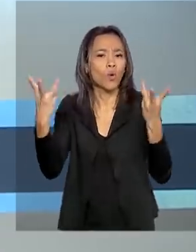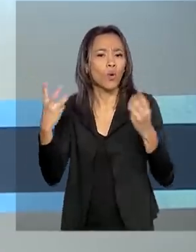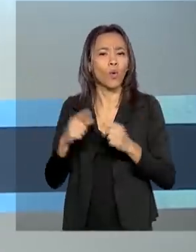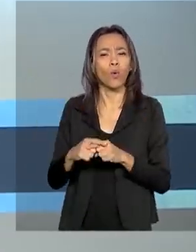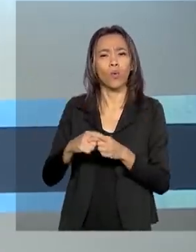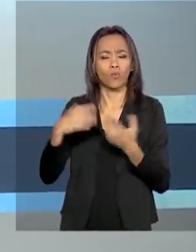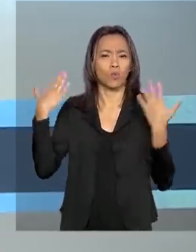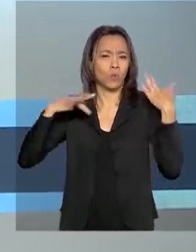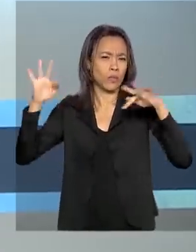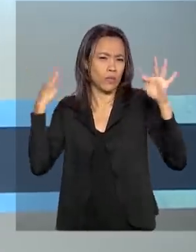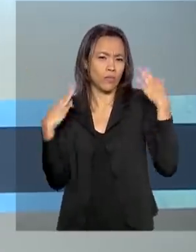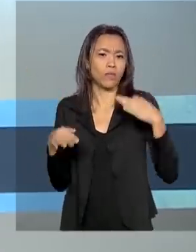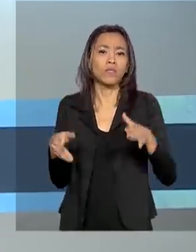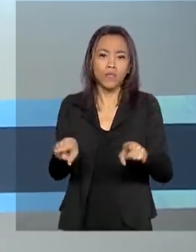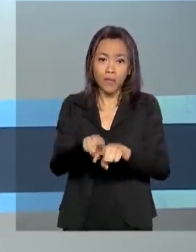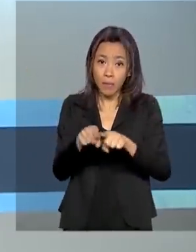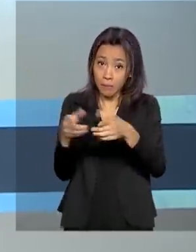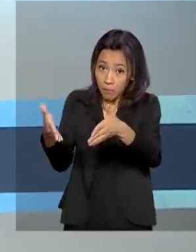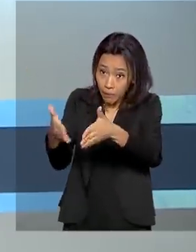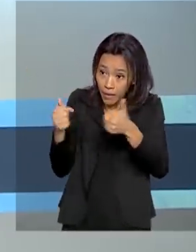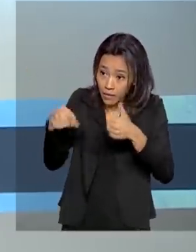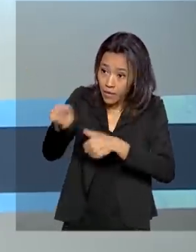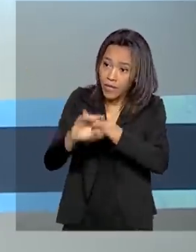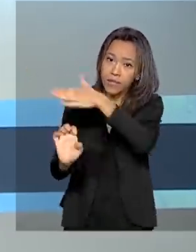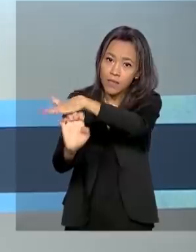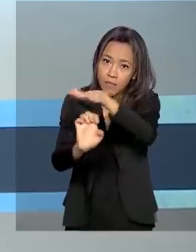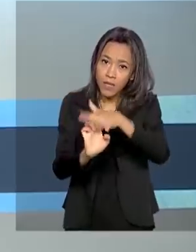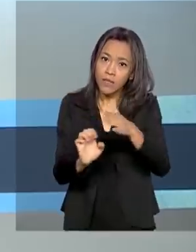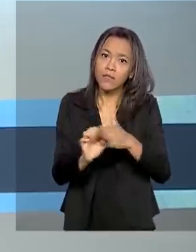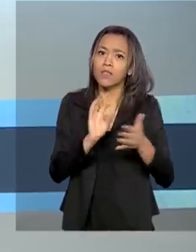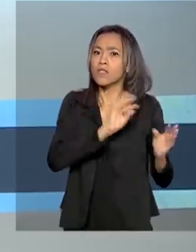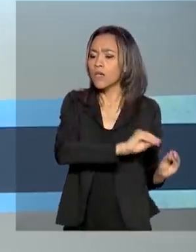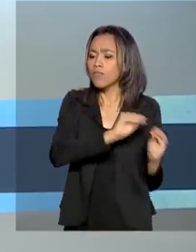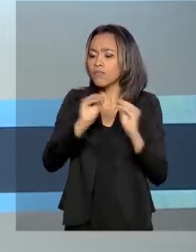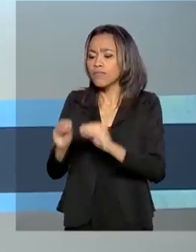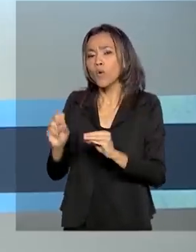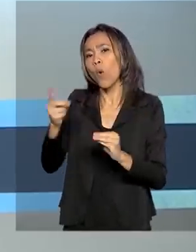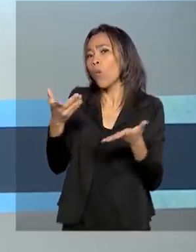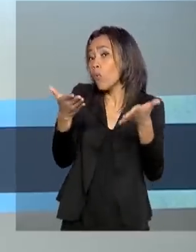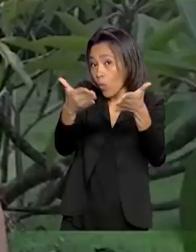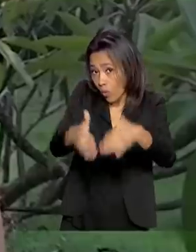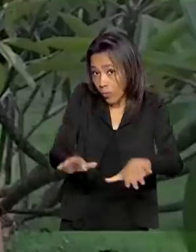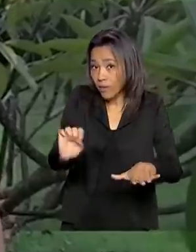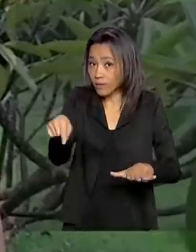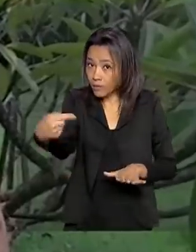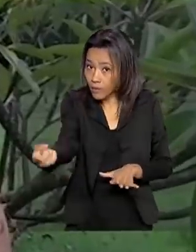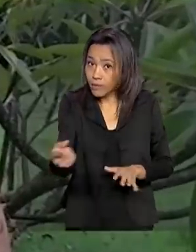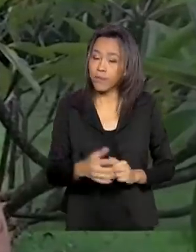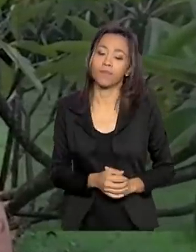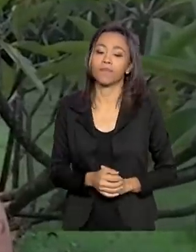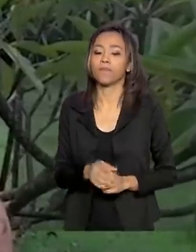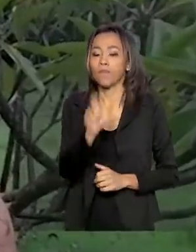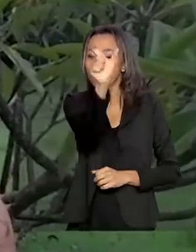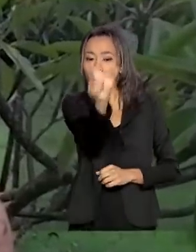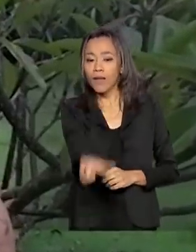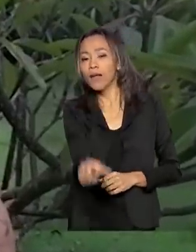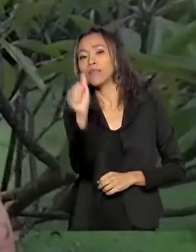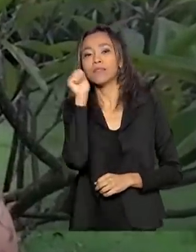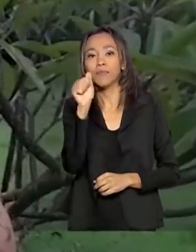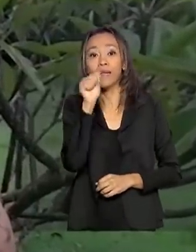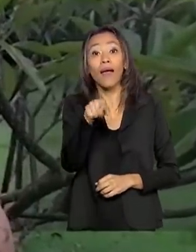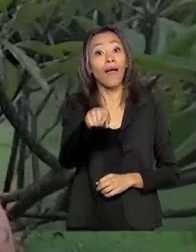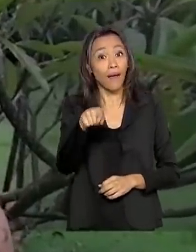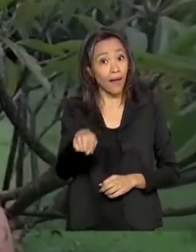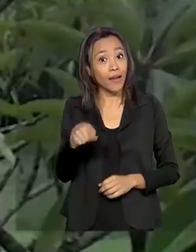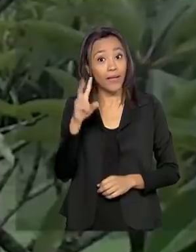e permite que empresas remarquem serviços ou concedam créditos. Essa servidora pública iria